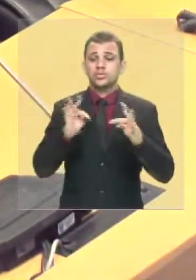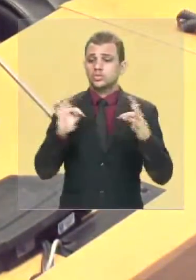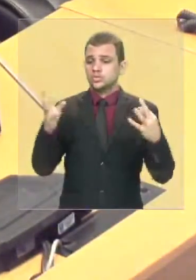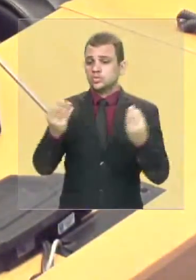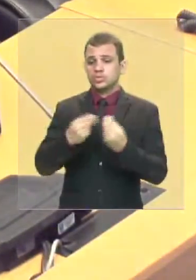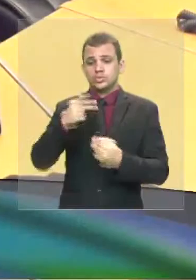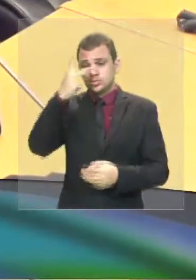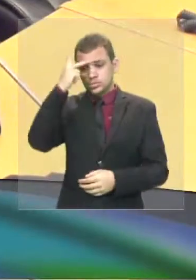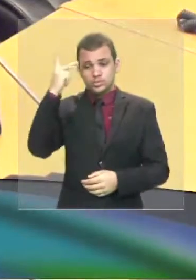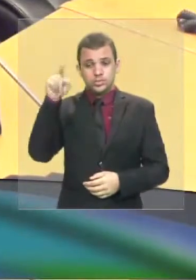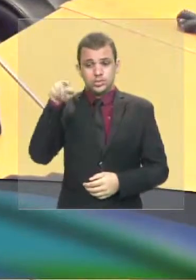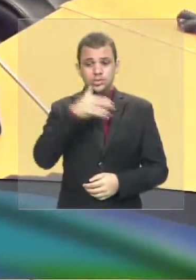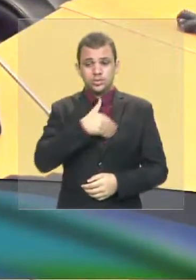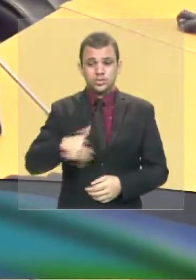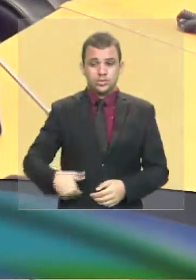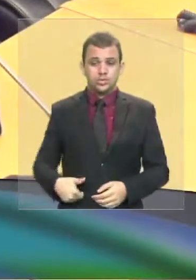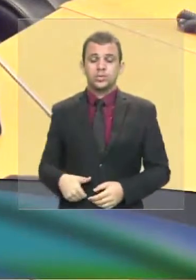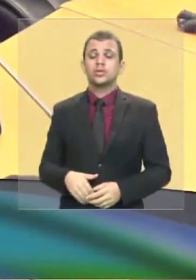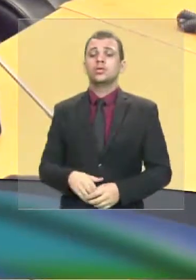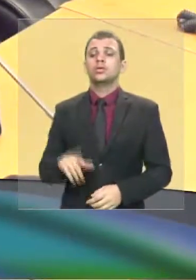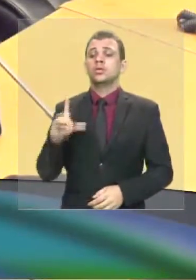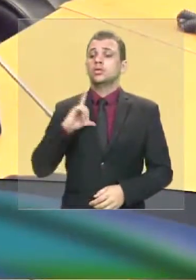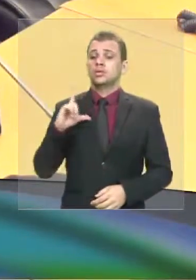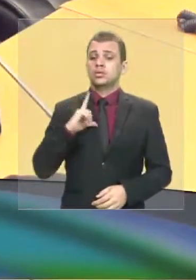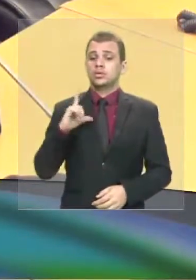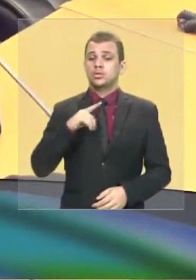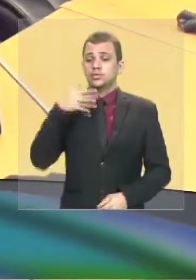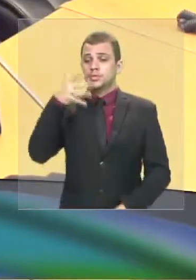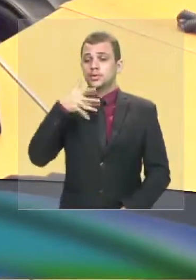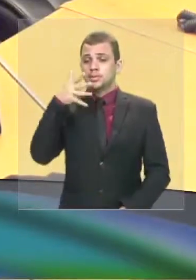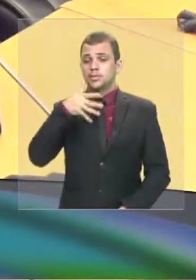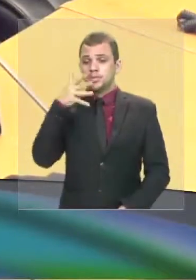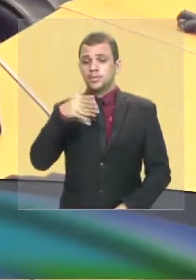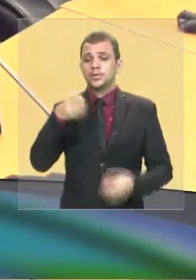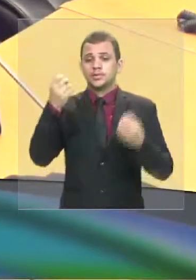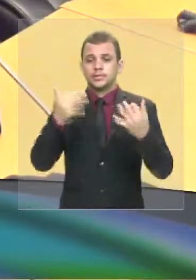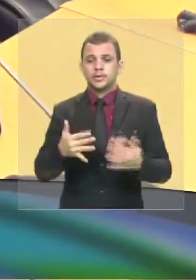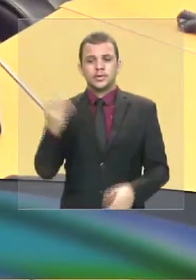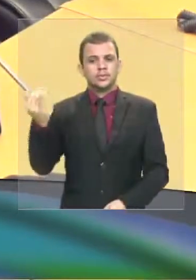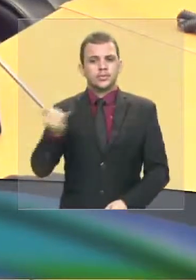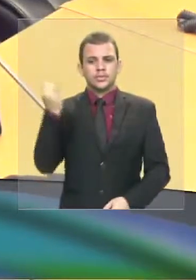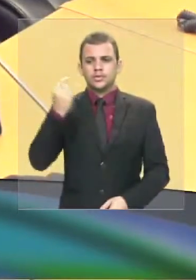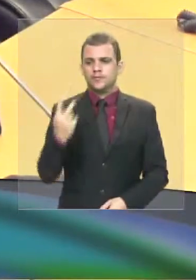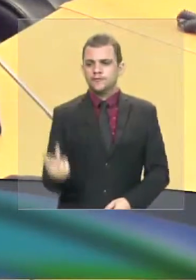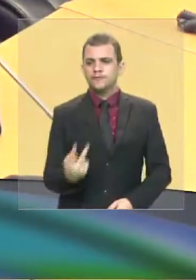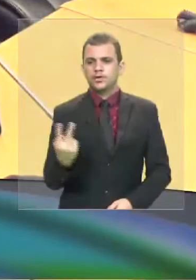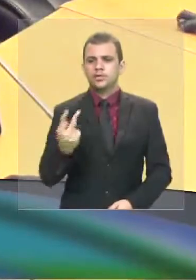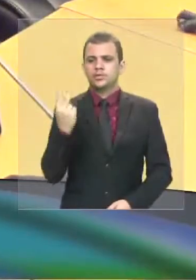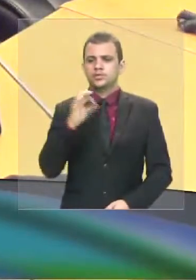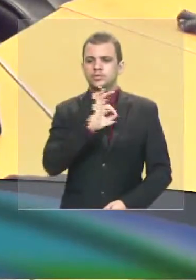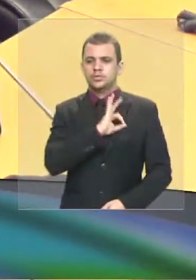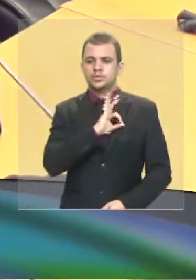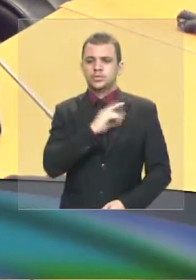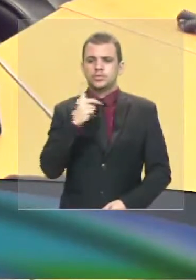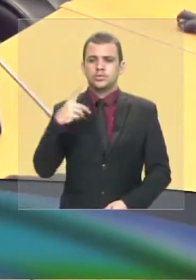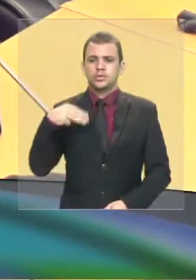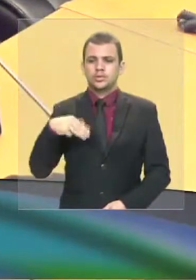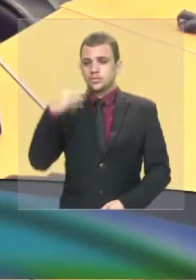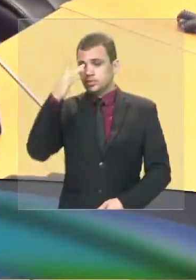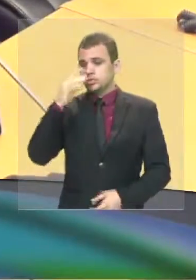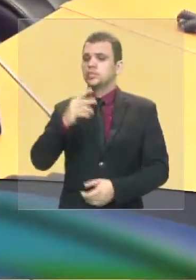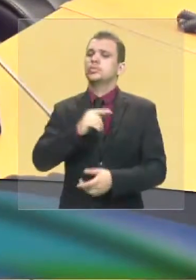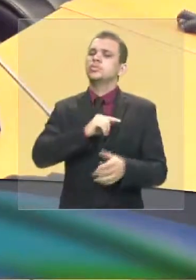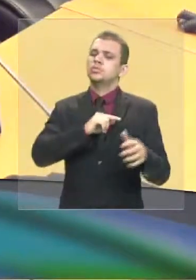na tribuna para falar da valorização dos policiais militares. saquei quase toda semana eu e o deputado Cabo Campos aqui